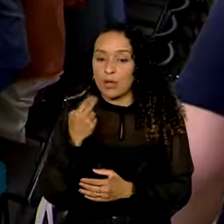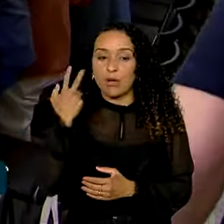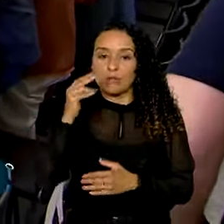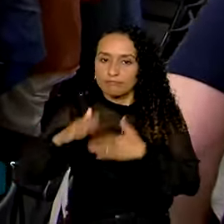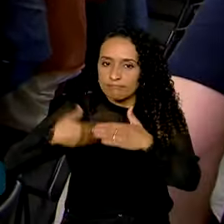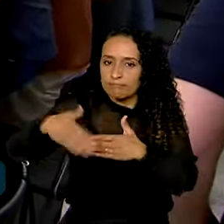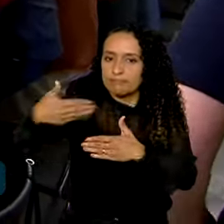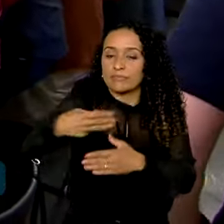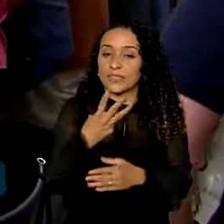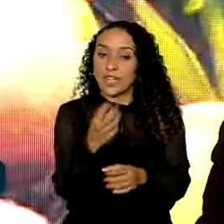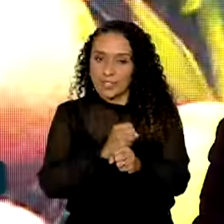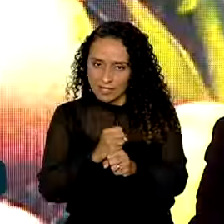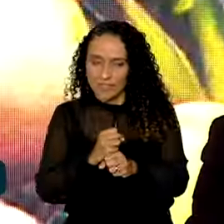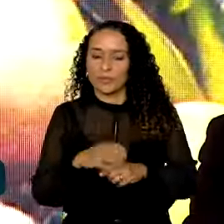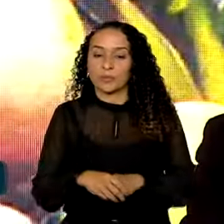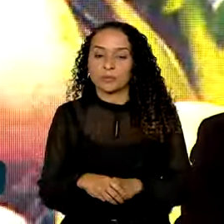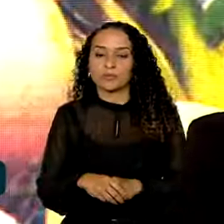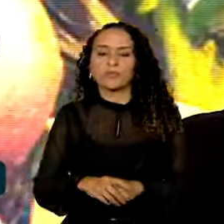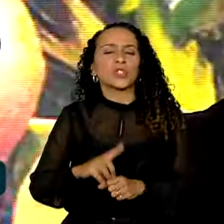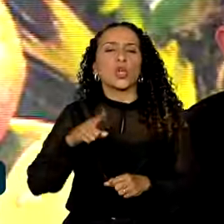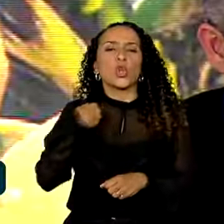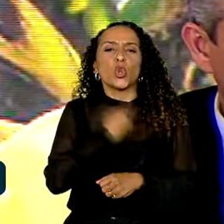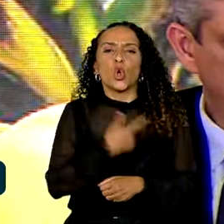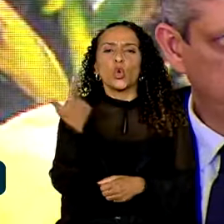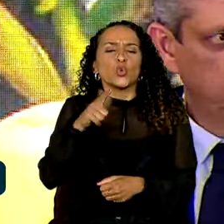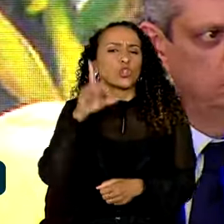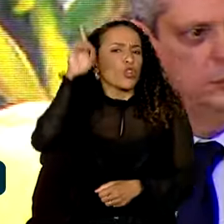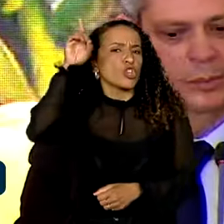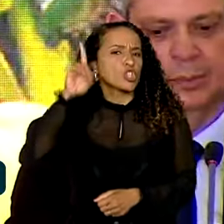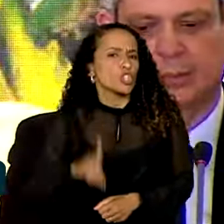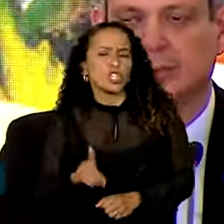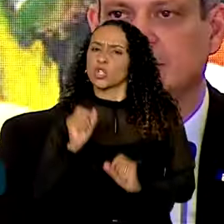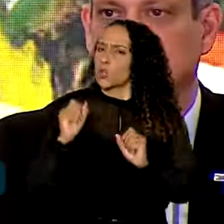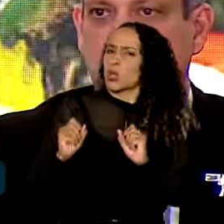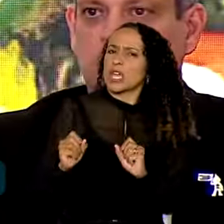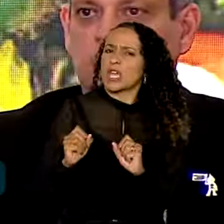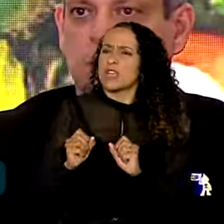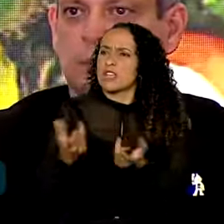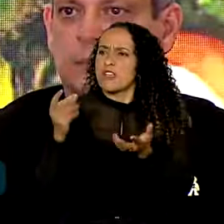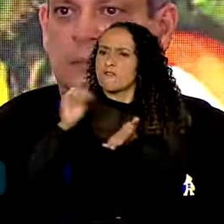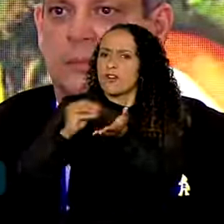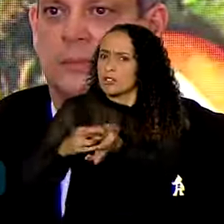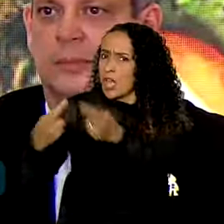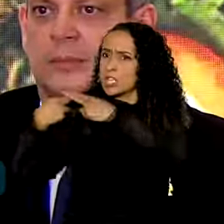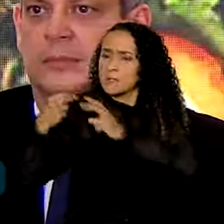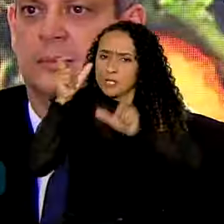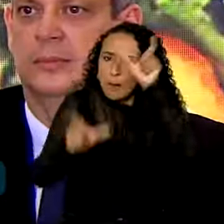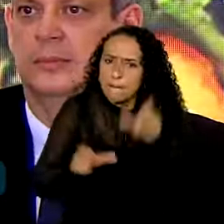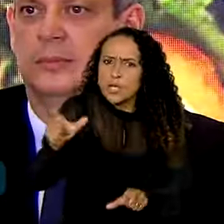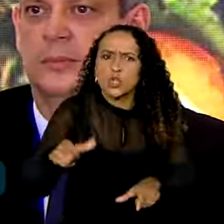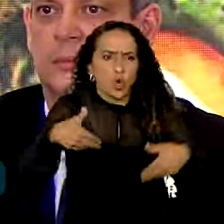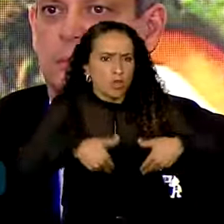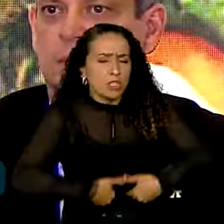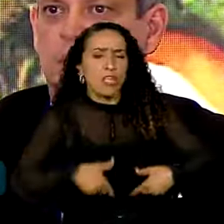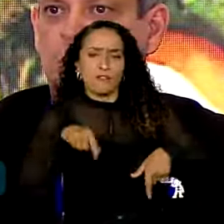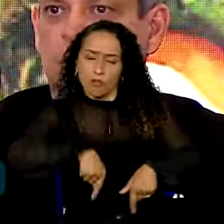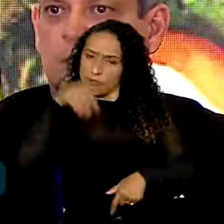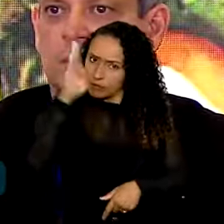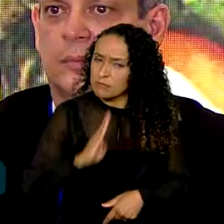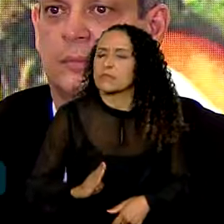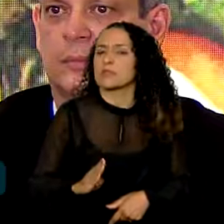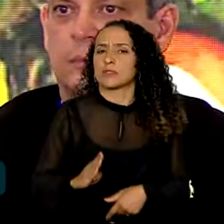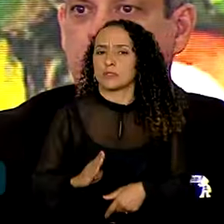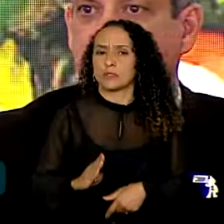os próximos três anos. A gente não tem o direito de respeitar as pessoas que passam fome nesse país.